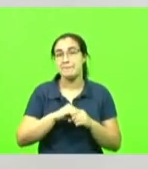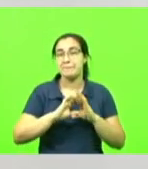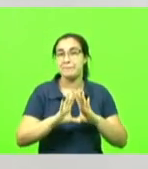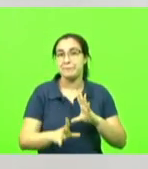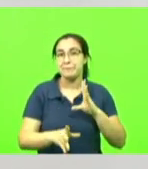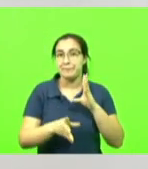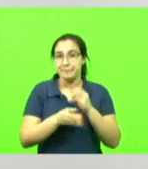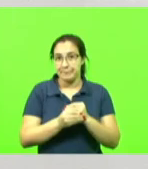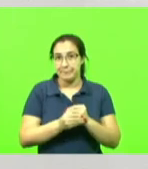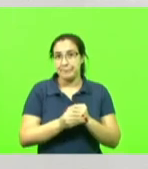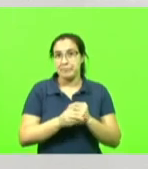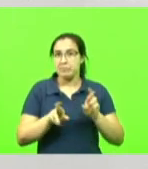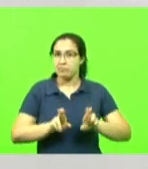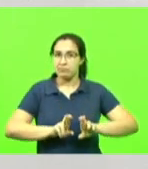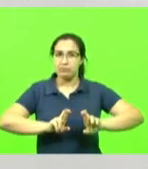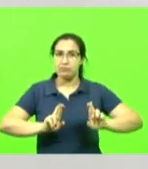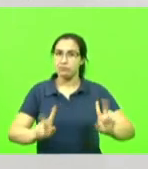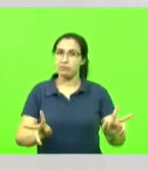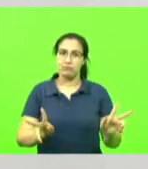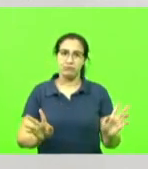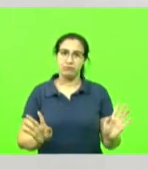emendas distintas entre si.